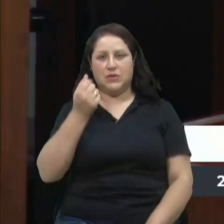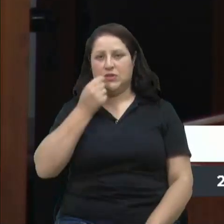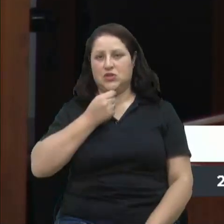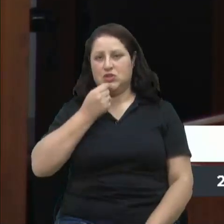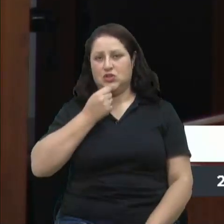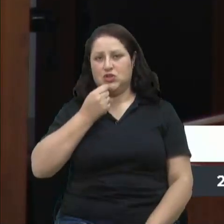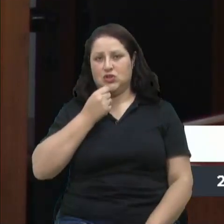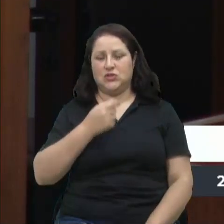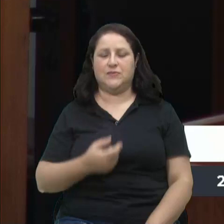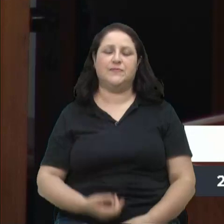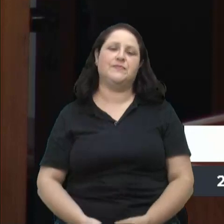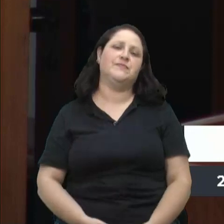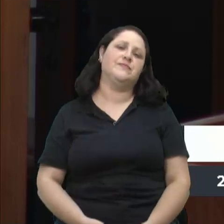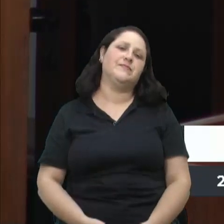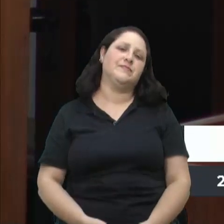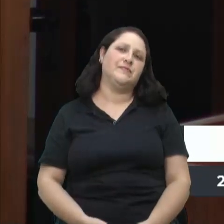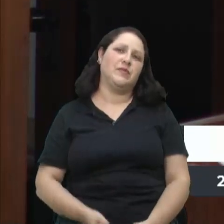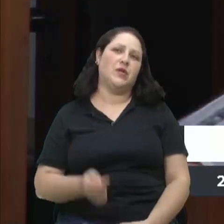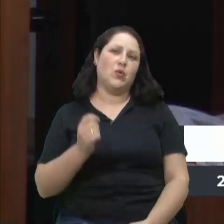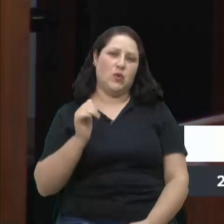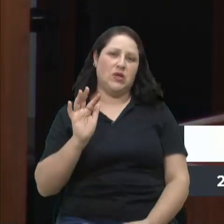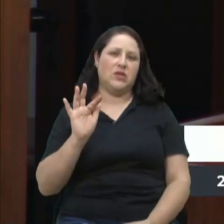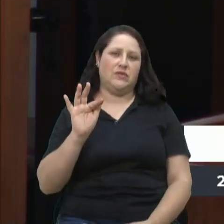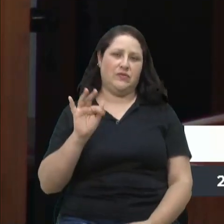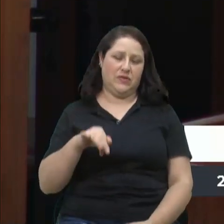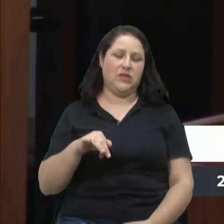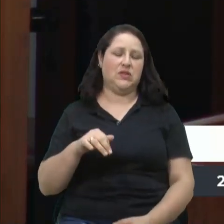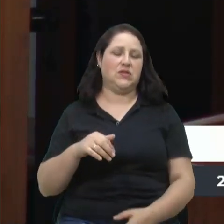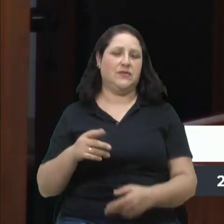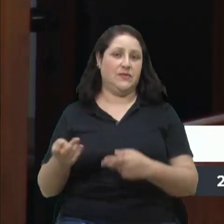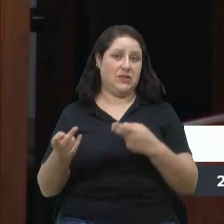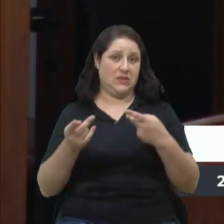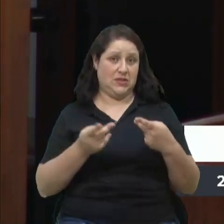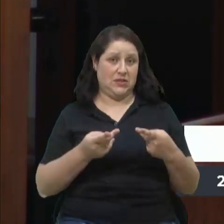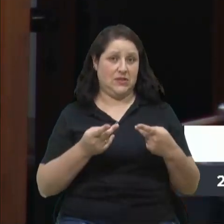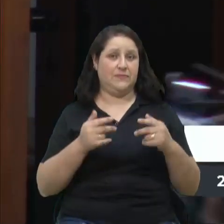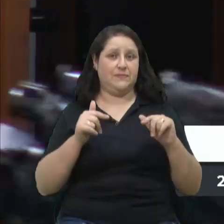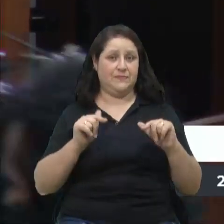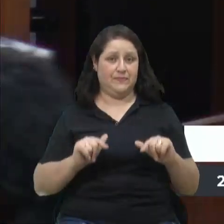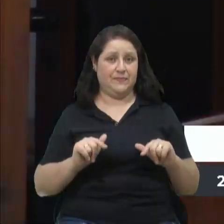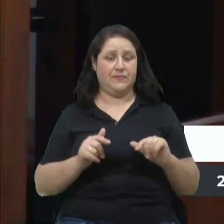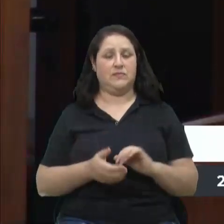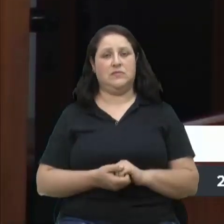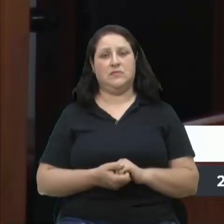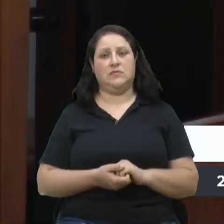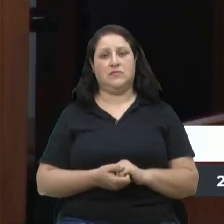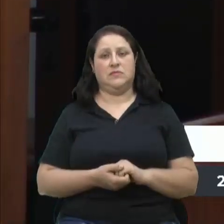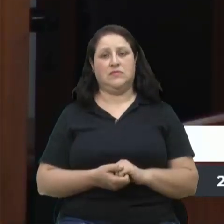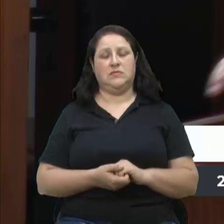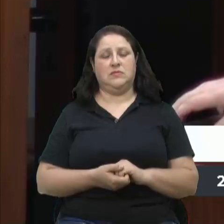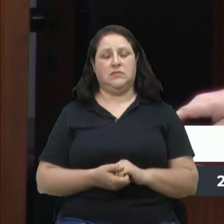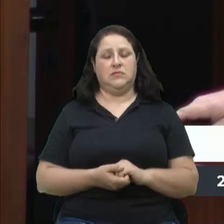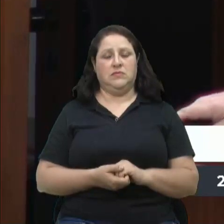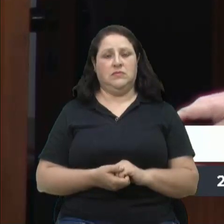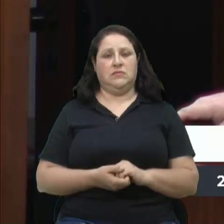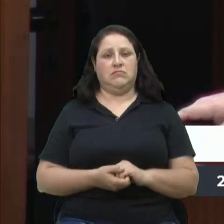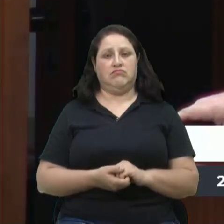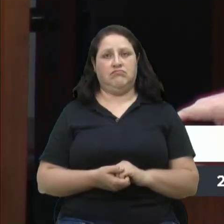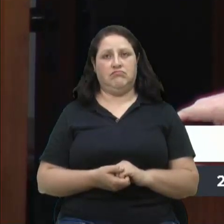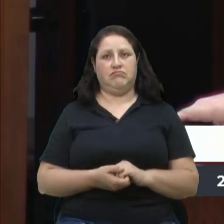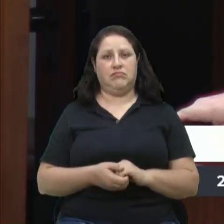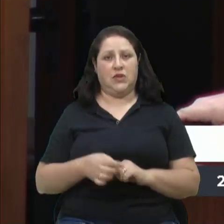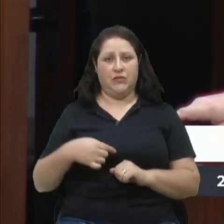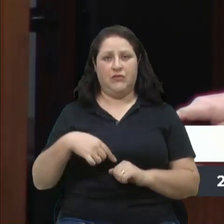de Caxias do Sul. Concluído a visita no Mosaico, nós fomos até a Anjos